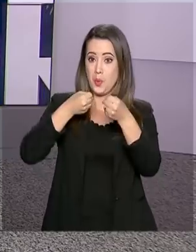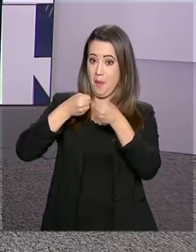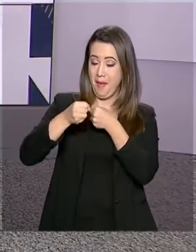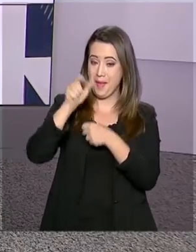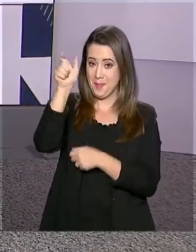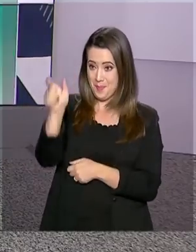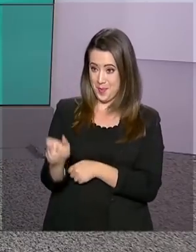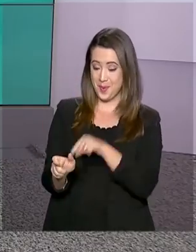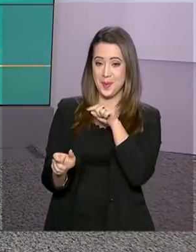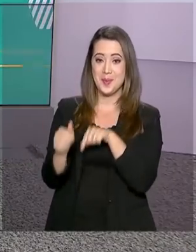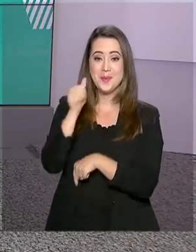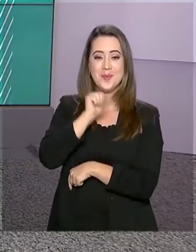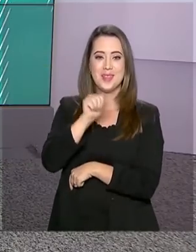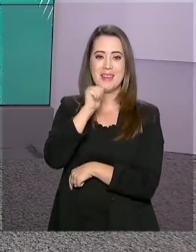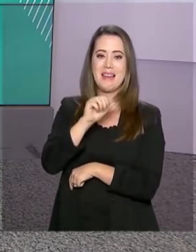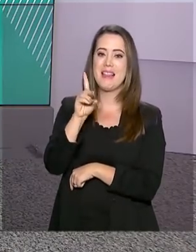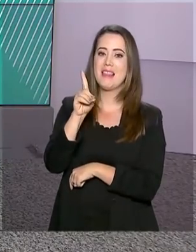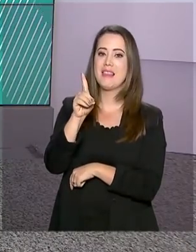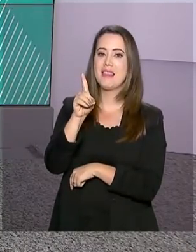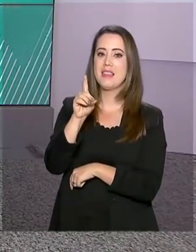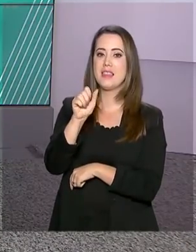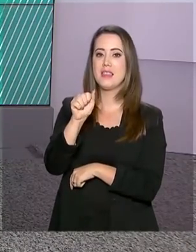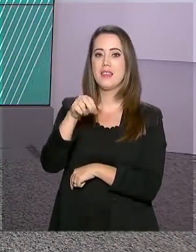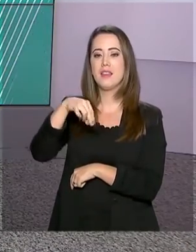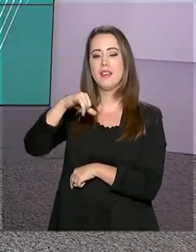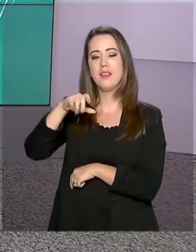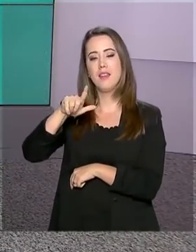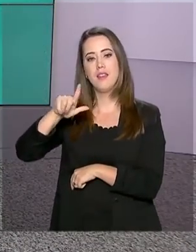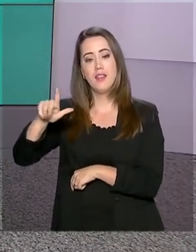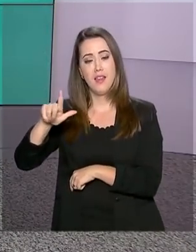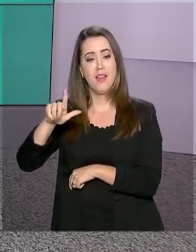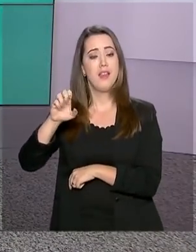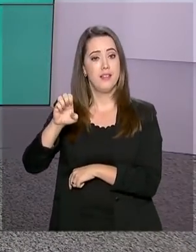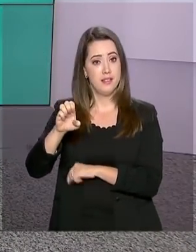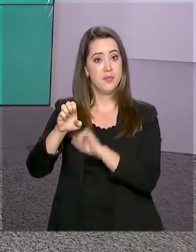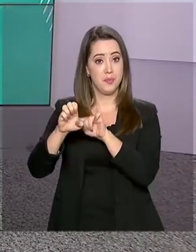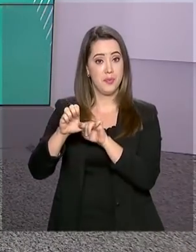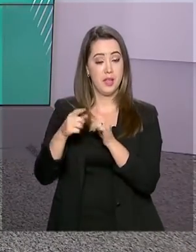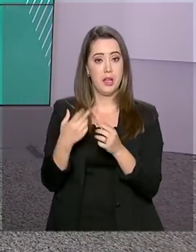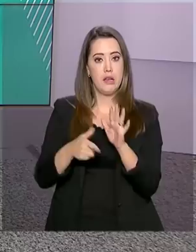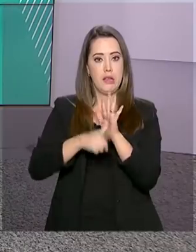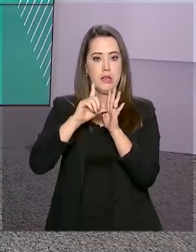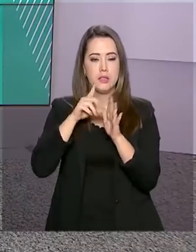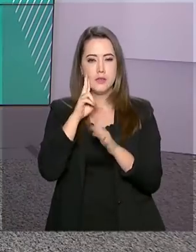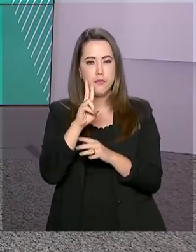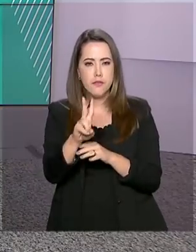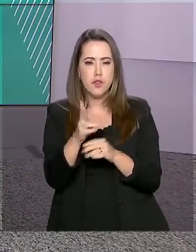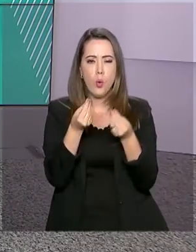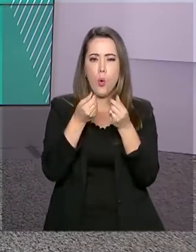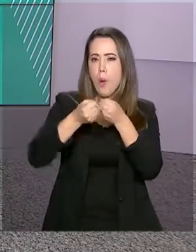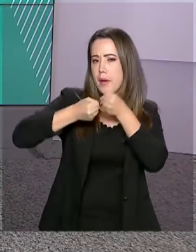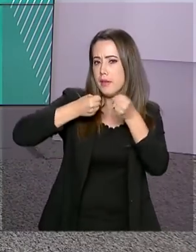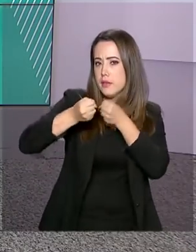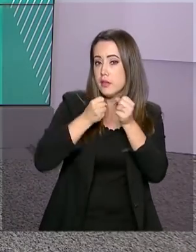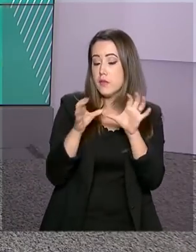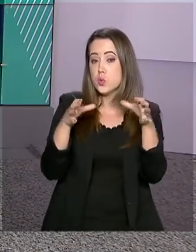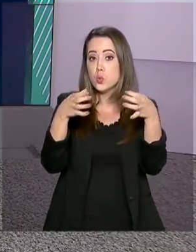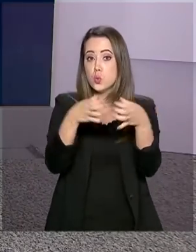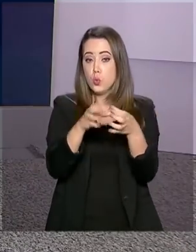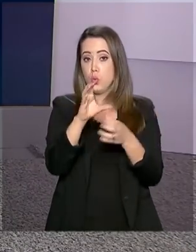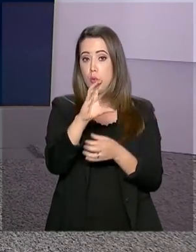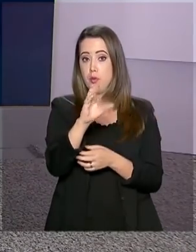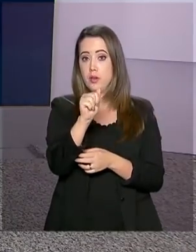Daniele Popov, que acompanhou mais cedo a coletiva de imprensa do Caged, o Cadastro Geral de Empregados e Desempregados.